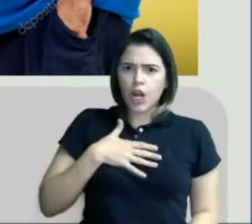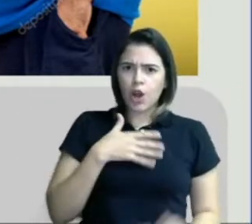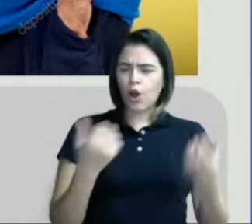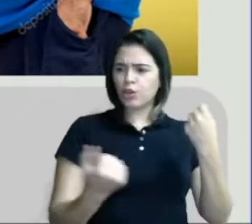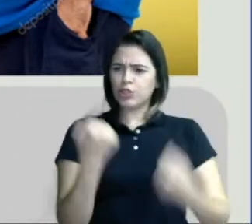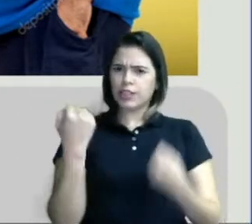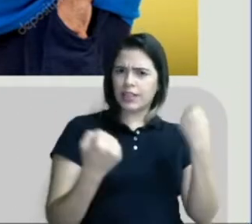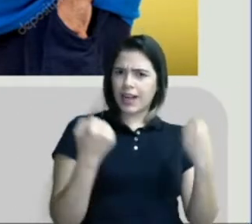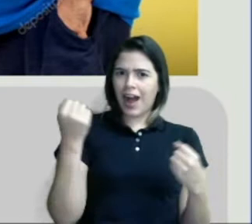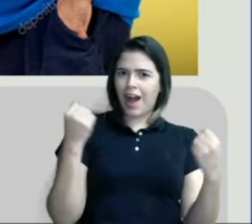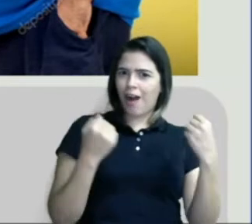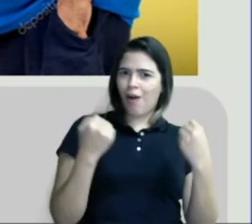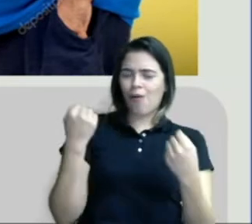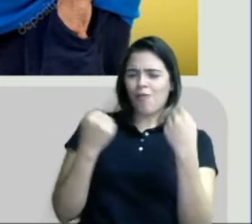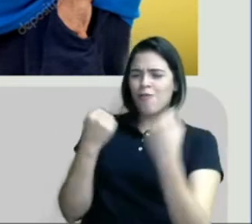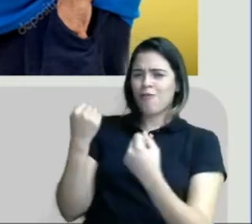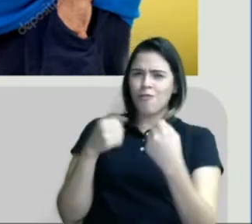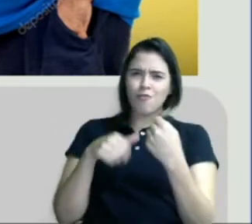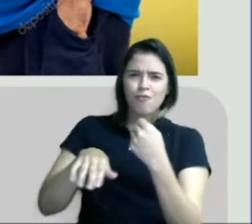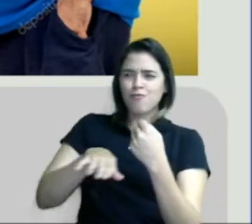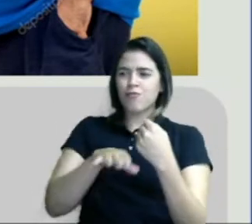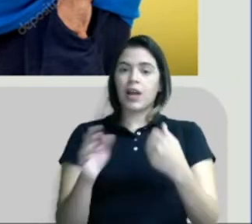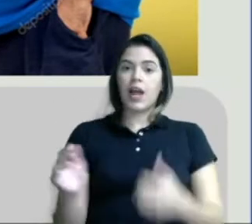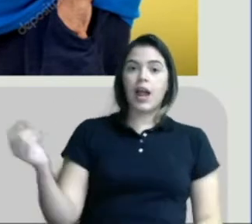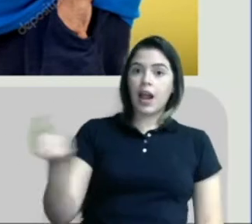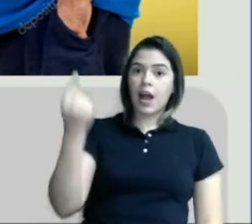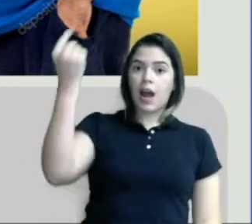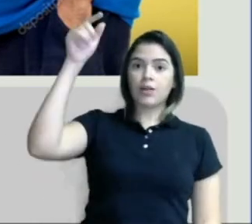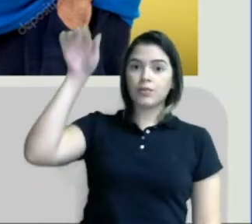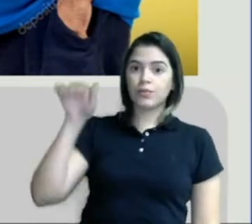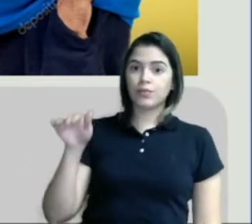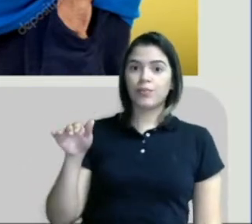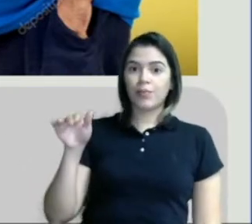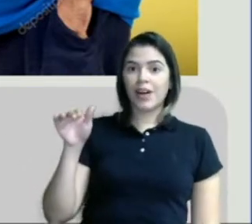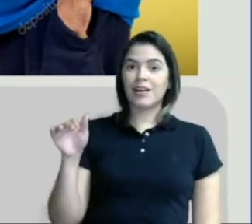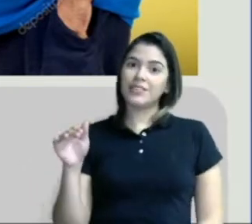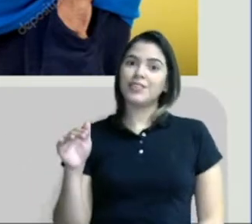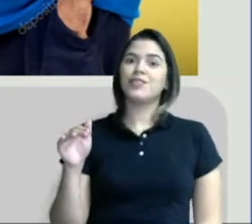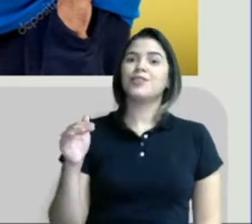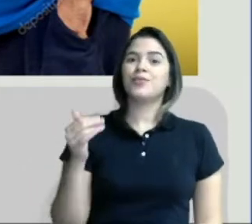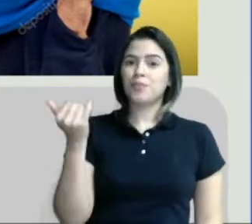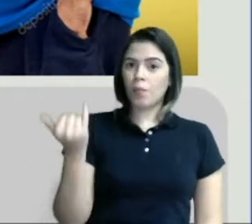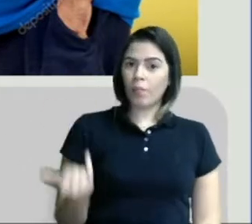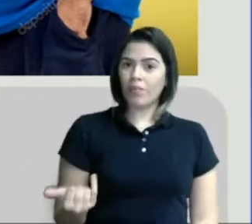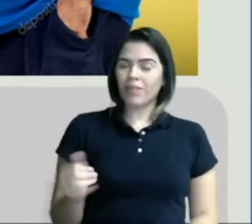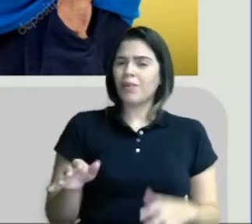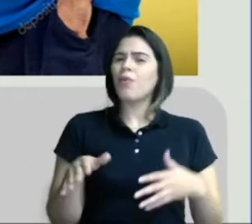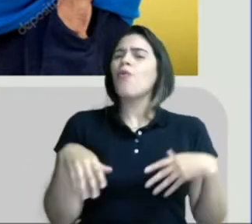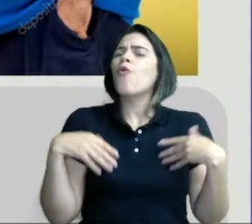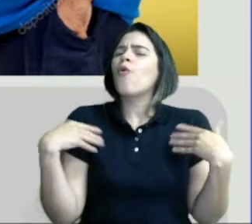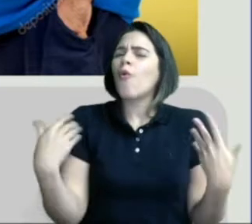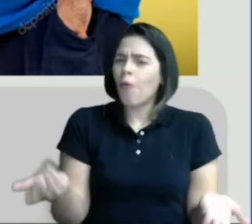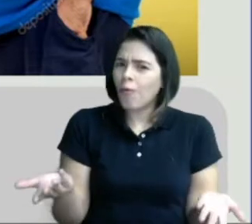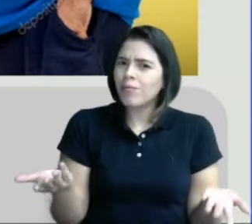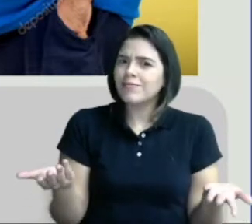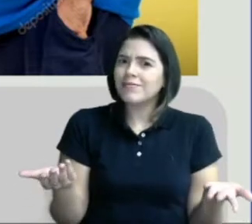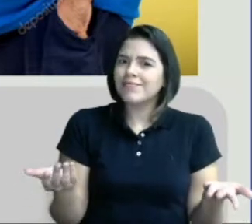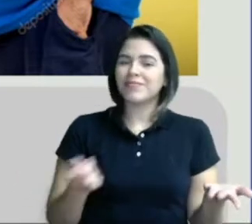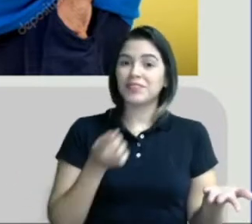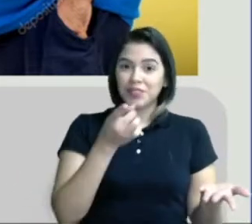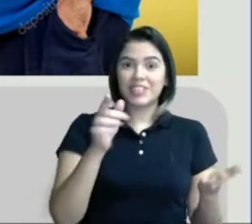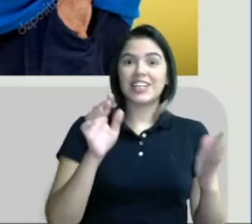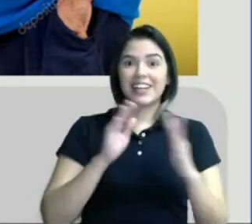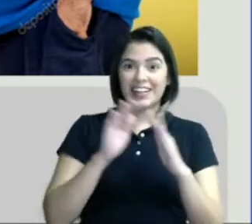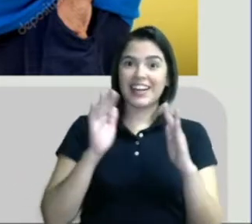Ele gosta de dirigir? Ele é alto, magro? Como é o seu papai? Hum? E aí, você de